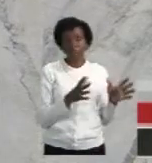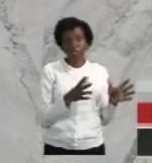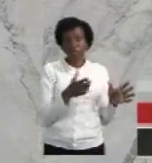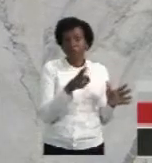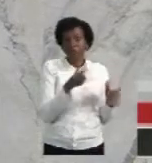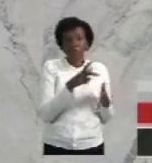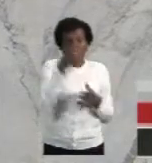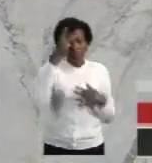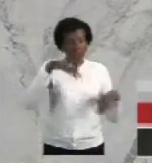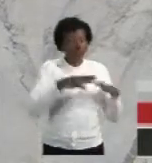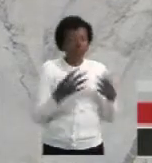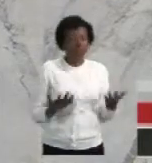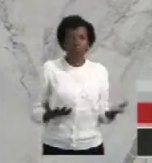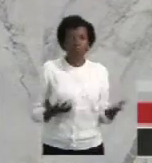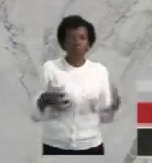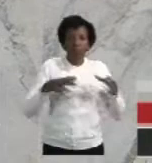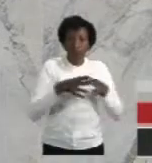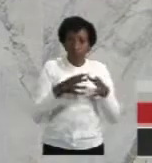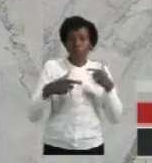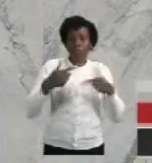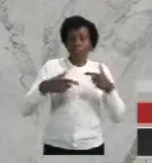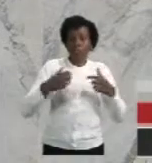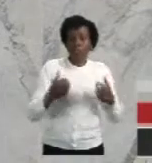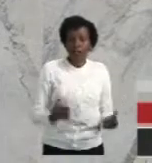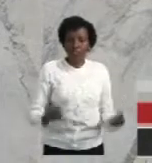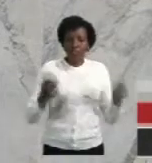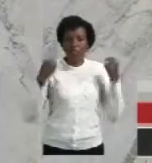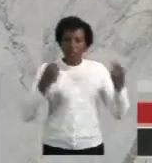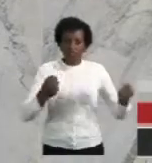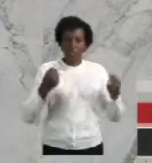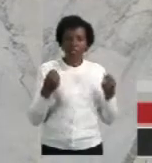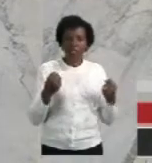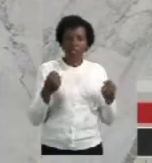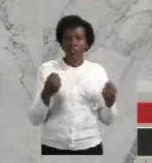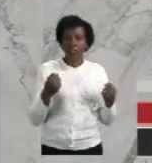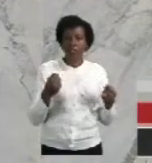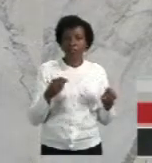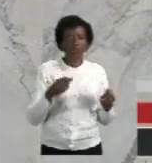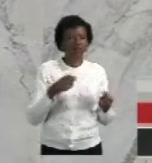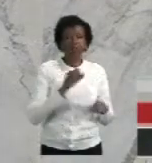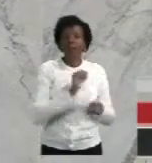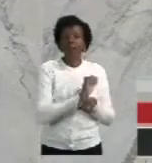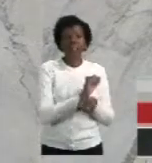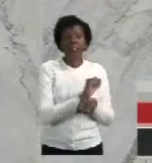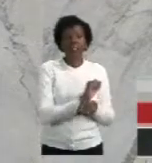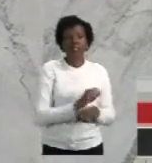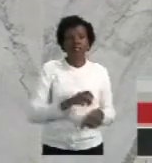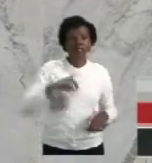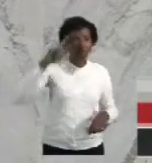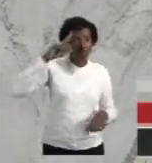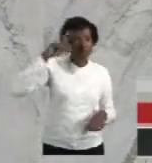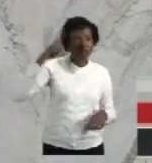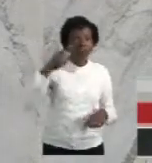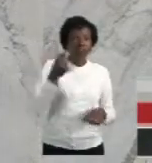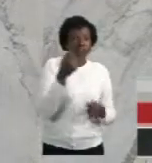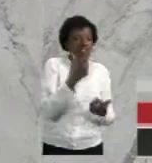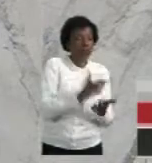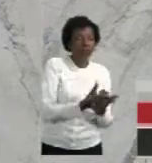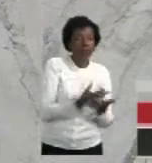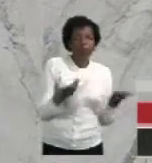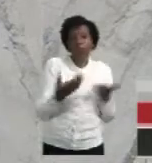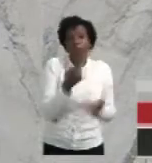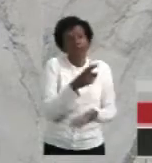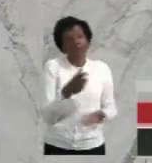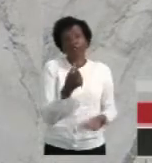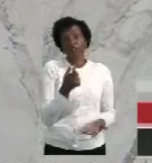carregando material estão todos parados. E eles ganham por dia. Coitados. Não vão ter dinheiro hoje. Agora, a população vai ficar sem